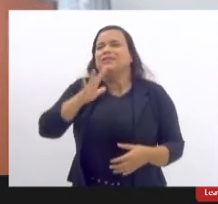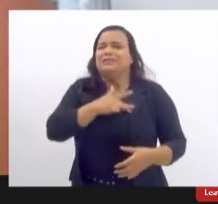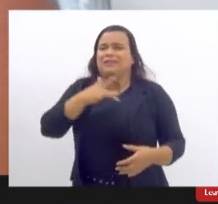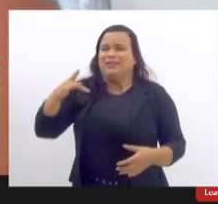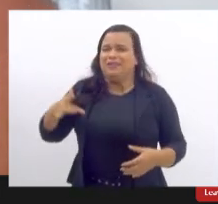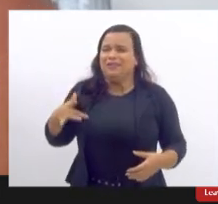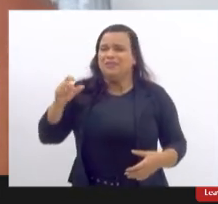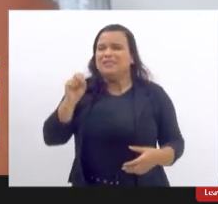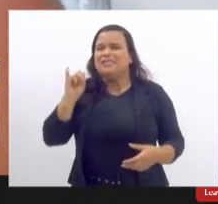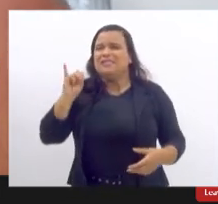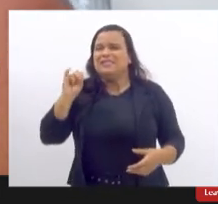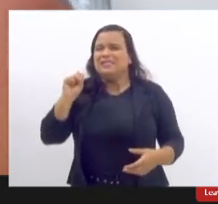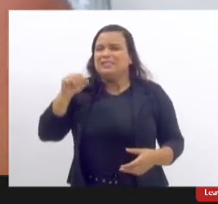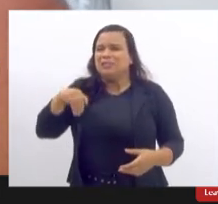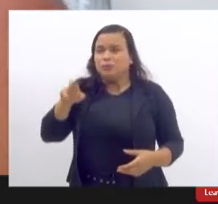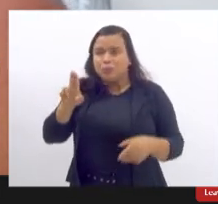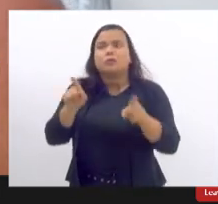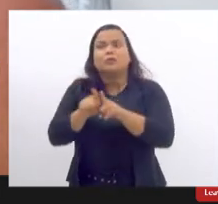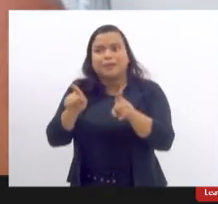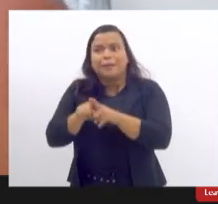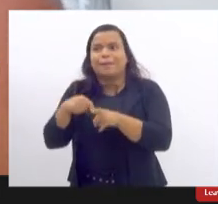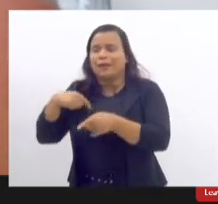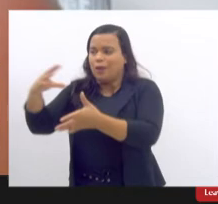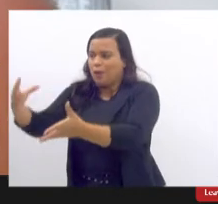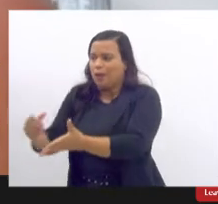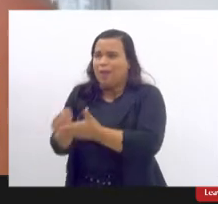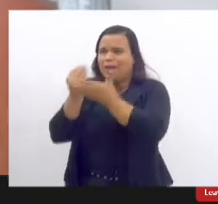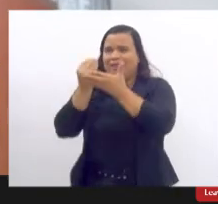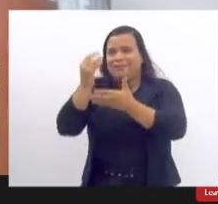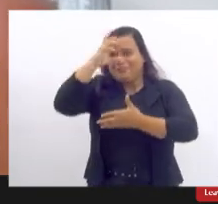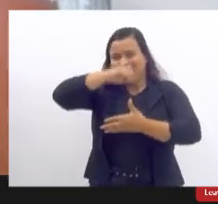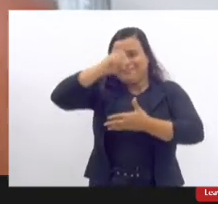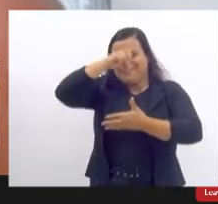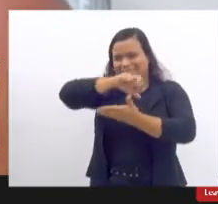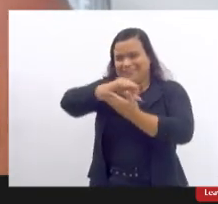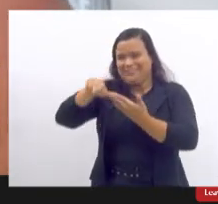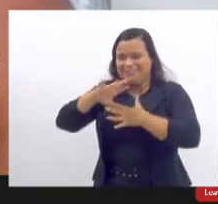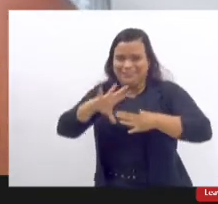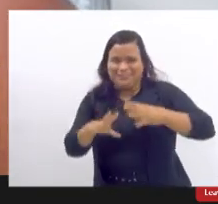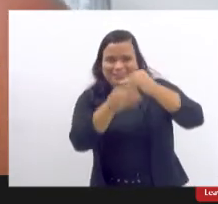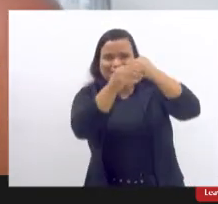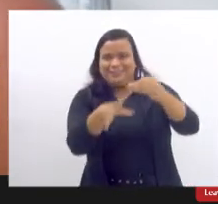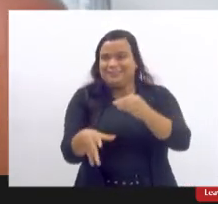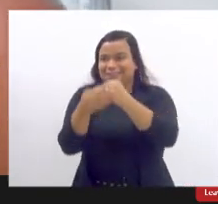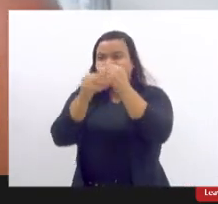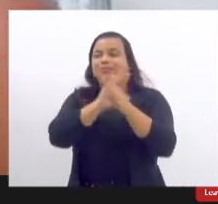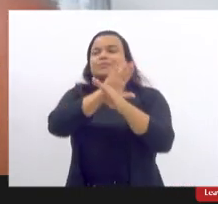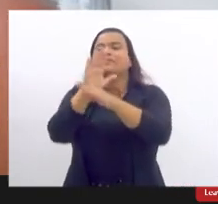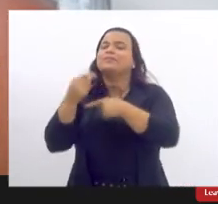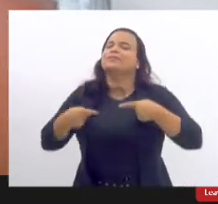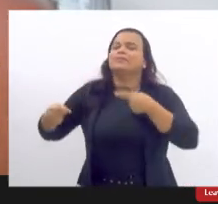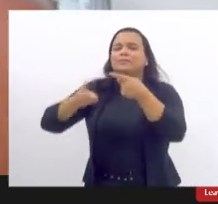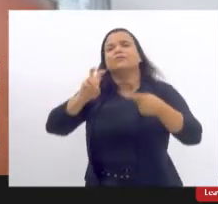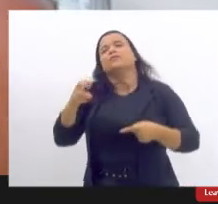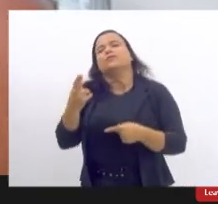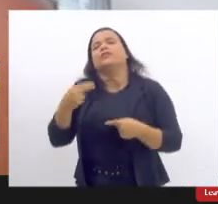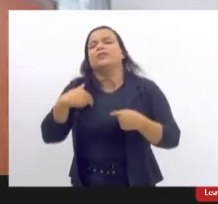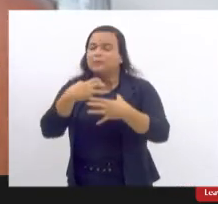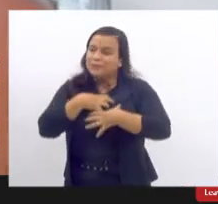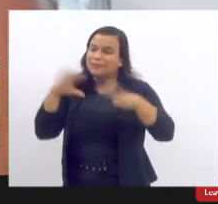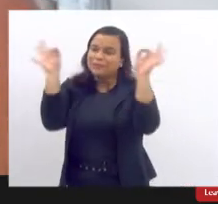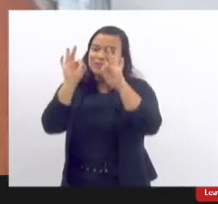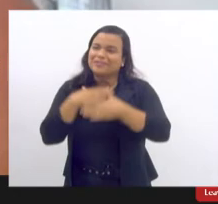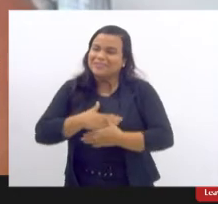CISMU então eu estou levando aqui mais um mais um aditivo para os nossos debates e eu me sinto